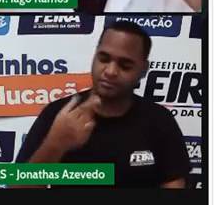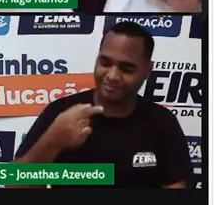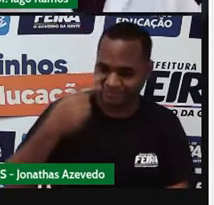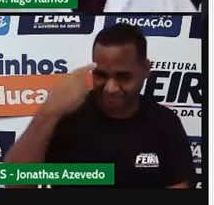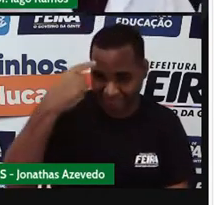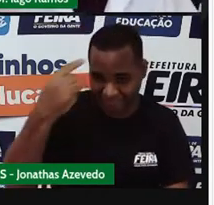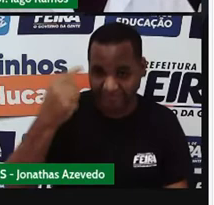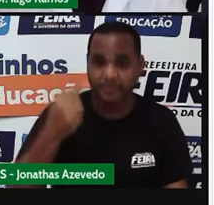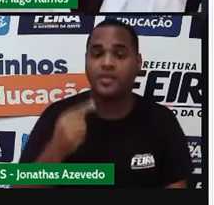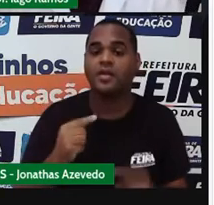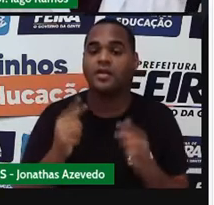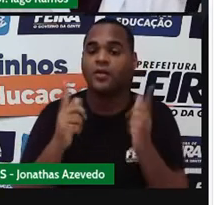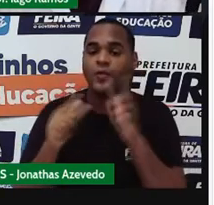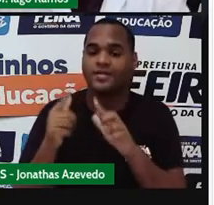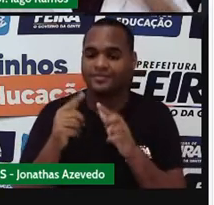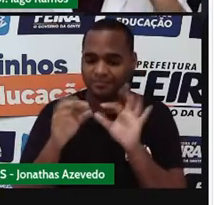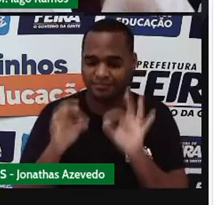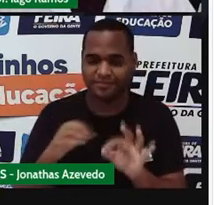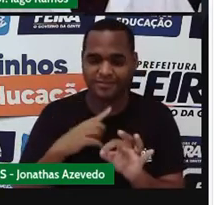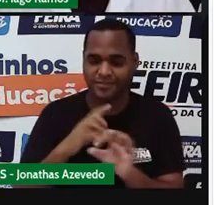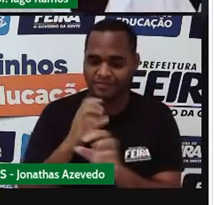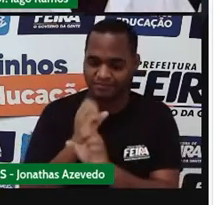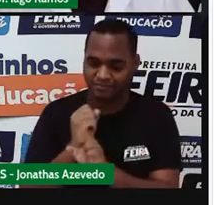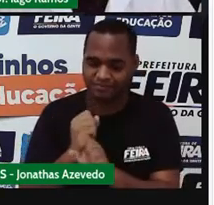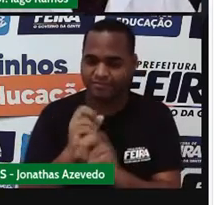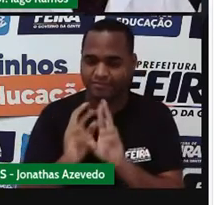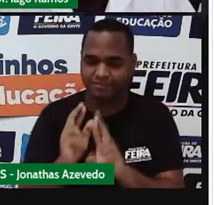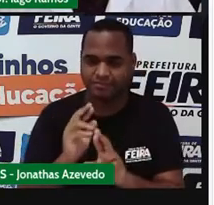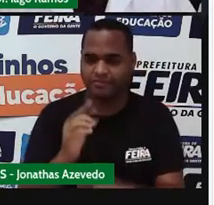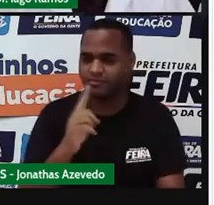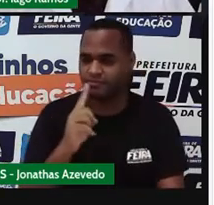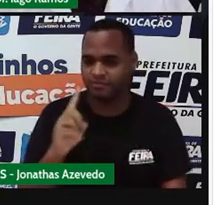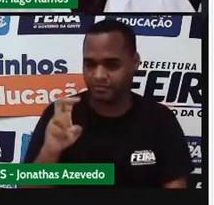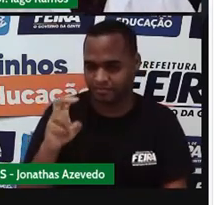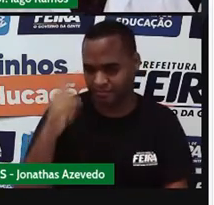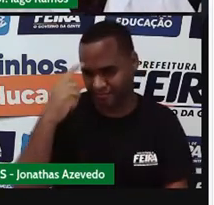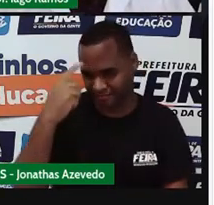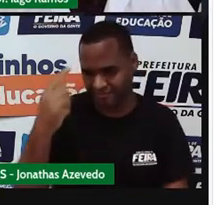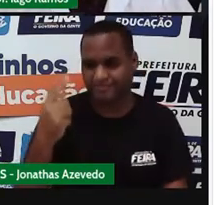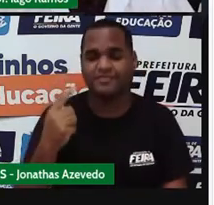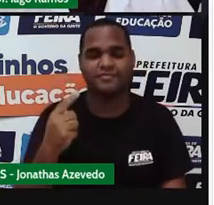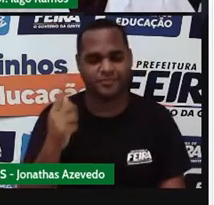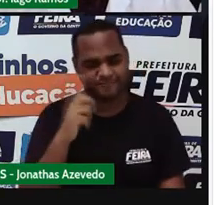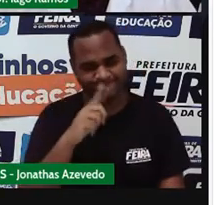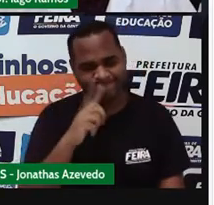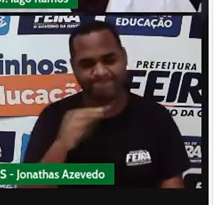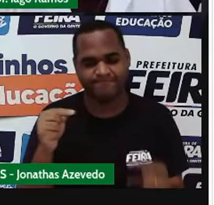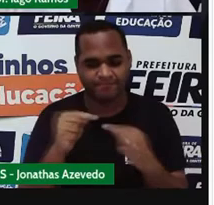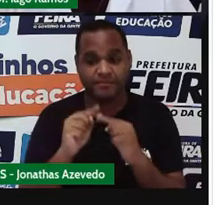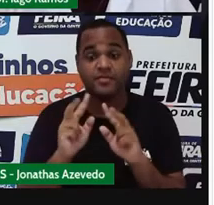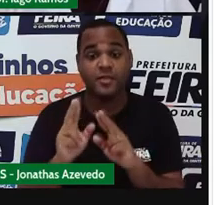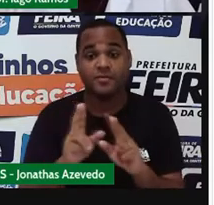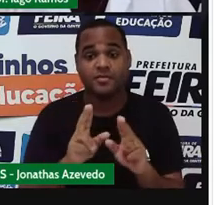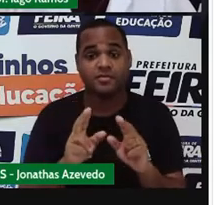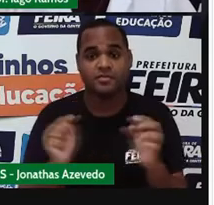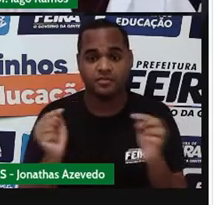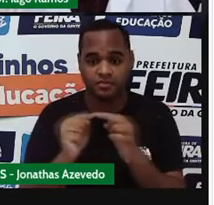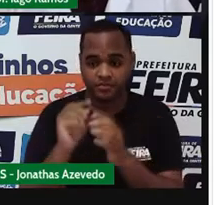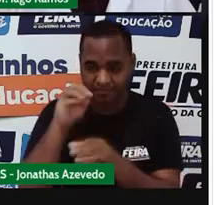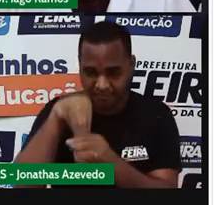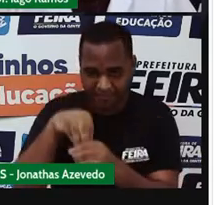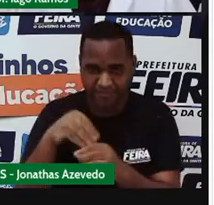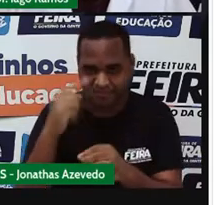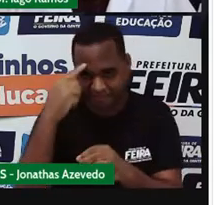E isso vai ter que dar como resultado o número 115. Pronto, é isso aí. O que está aqui dentro do